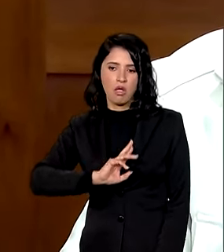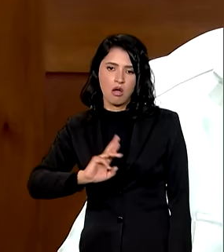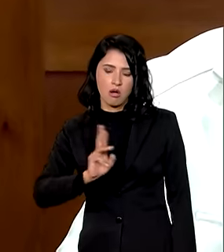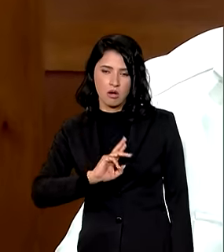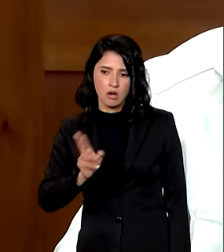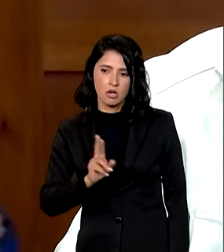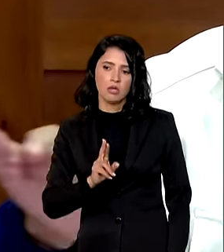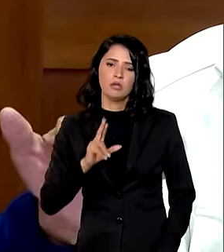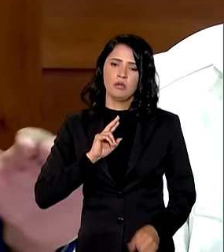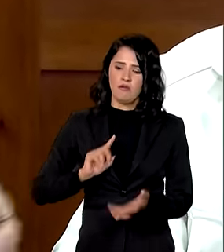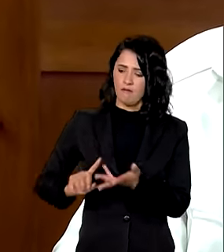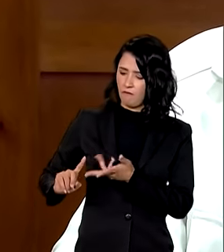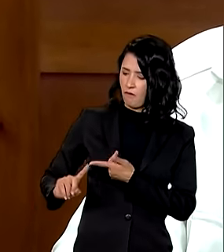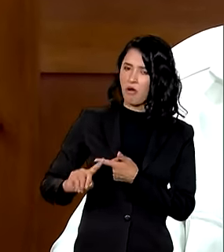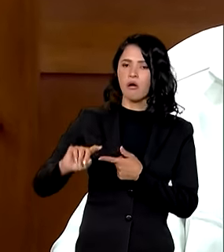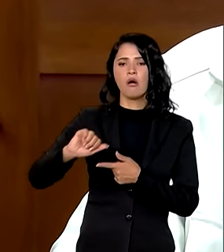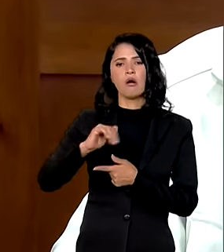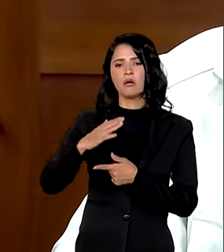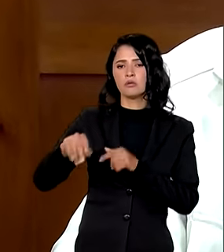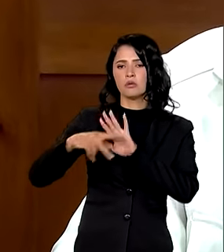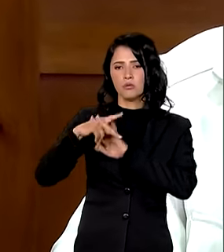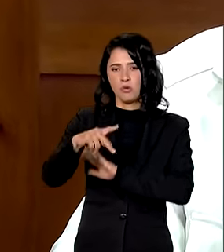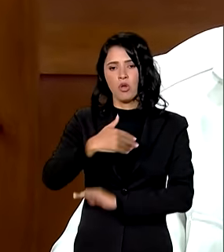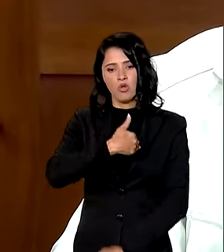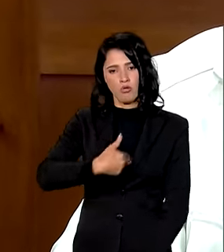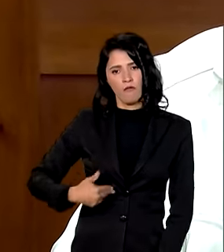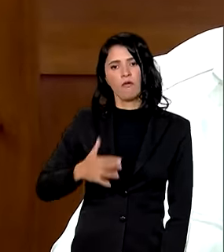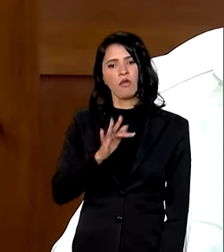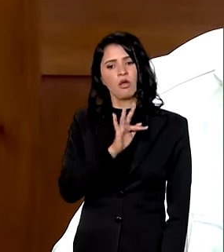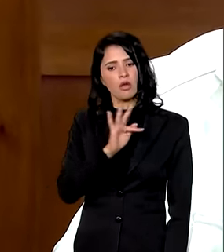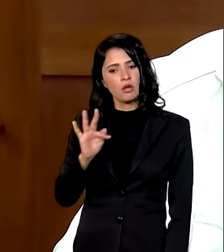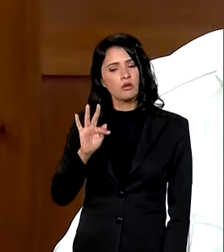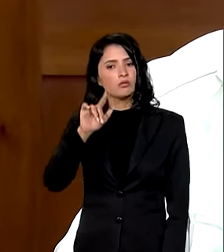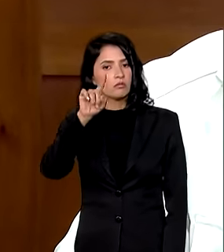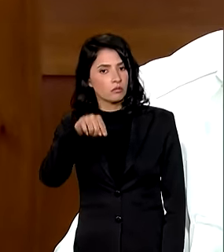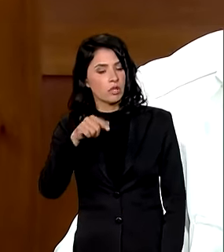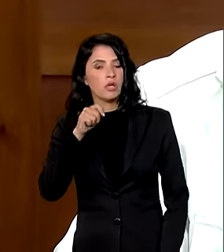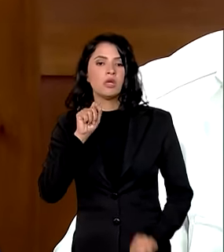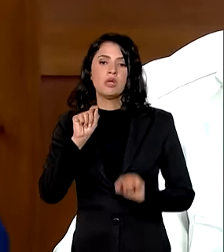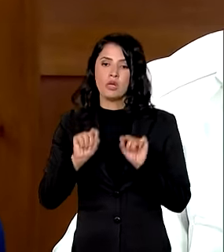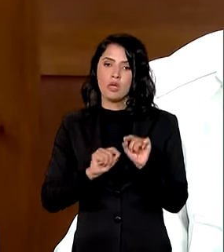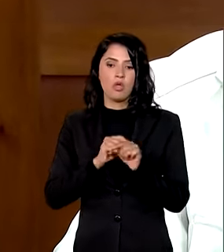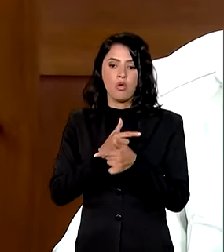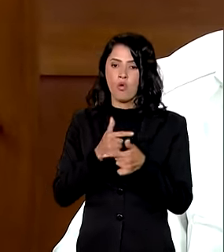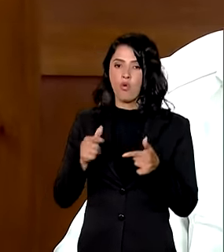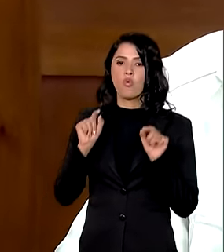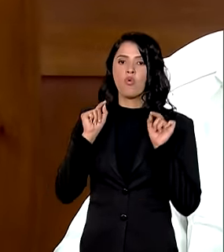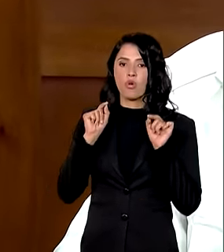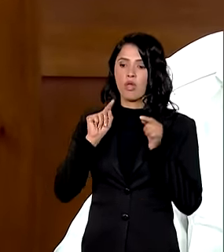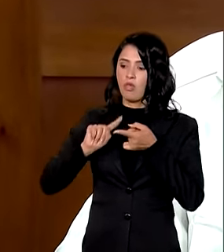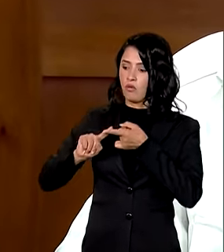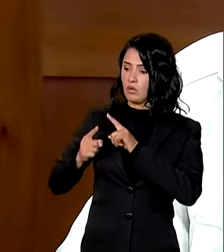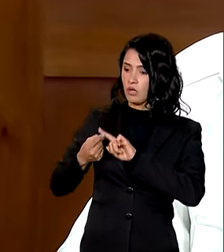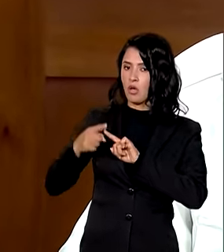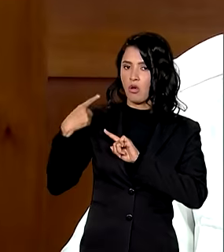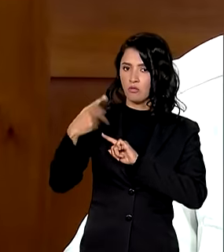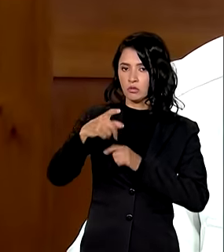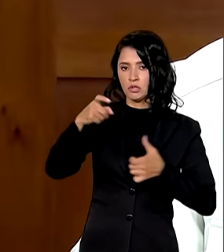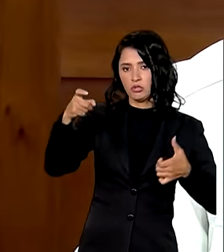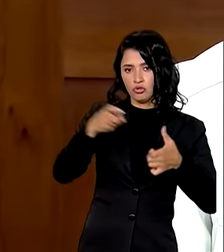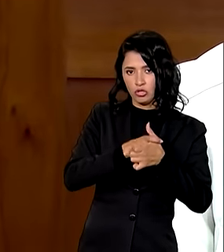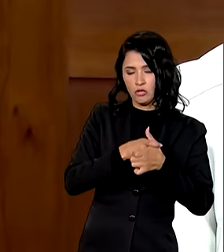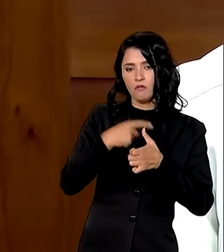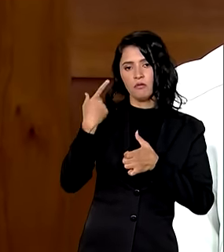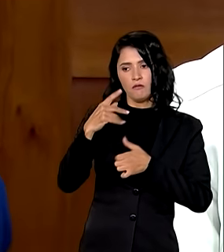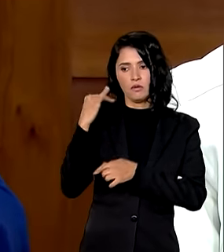em várias ações do governo federal isso ainda sem contar a renegociação das dívidas que